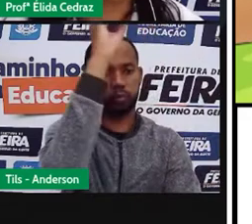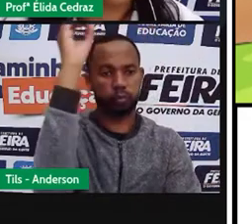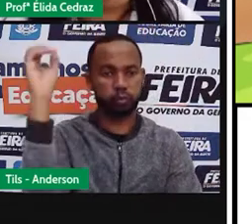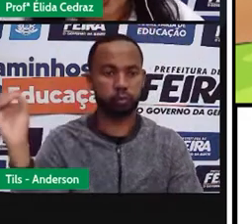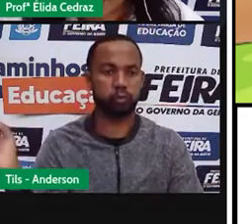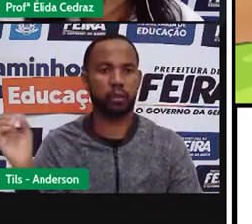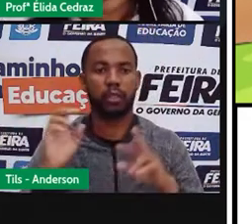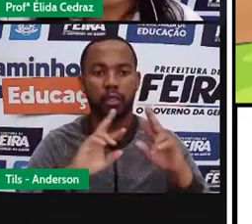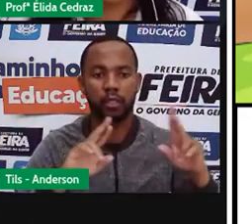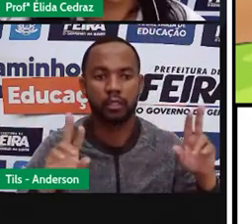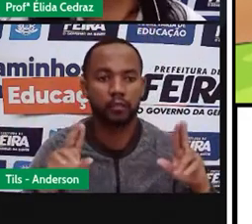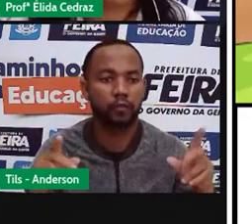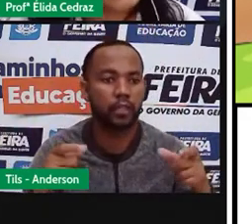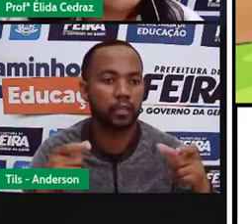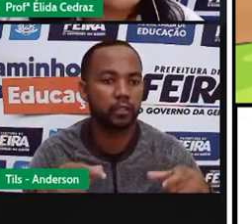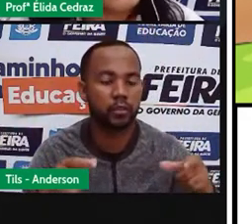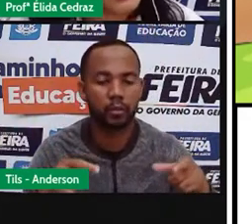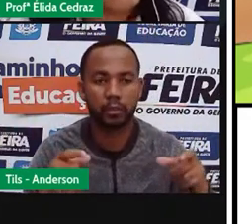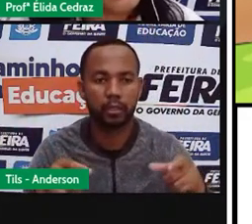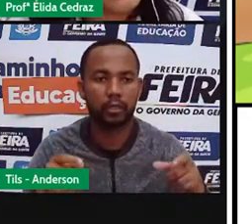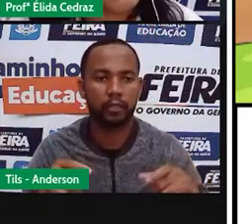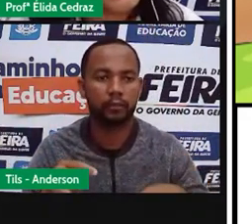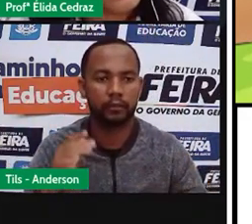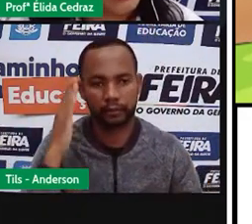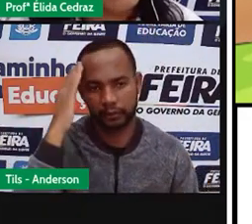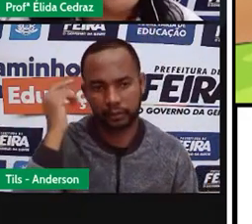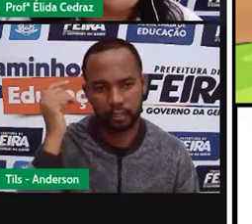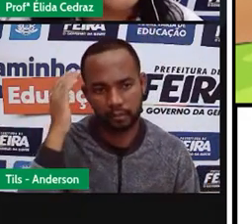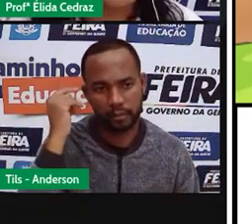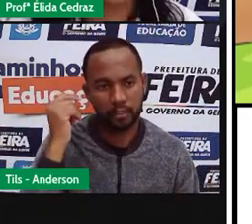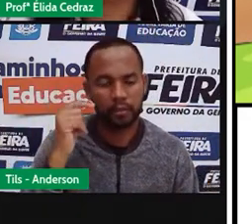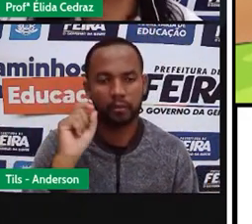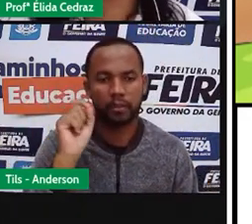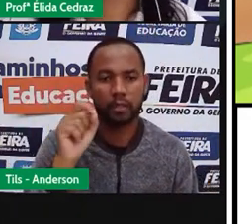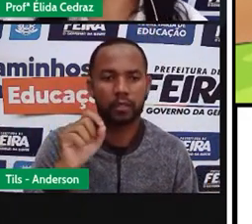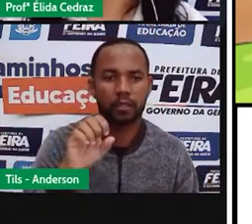diferentes. Você já sabe o que são as sombras?